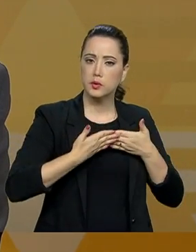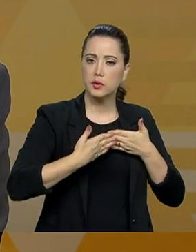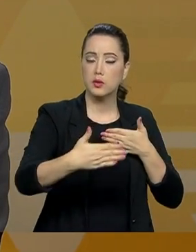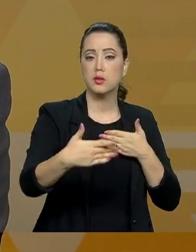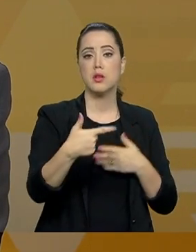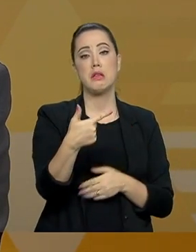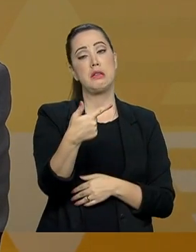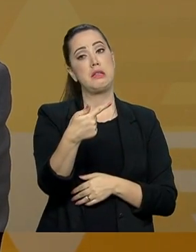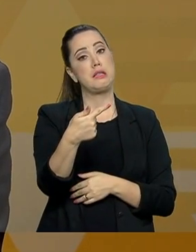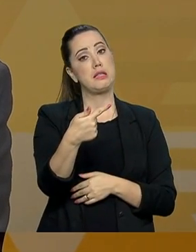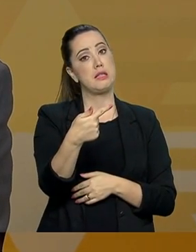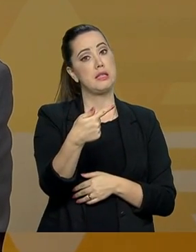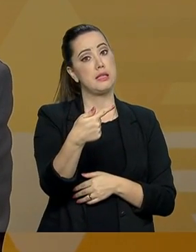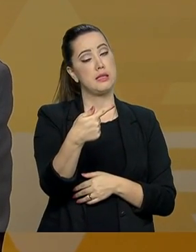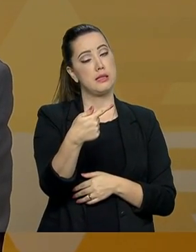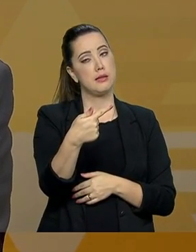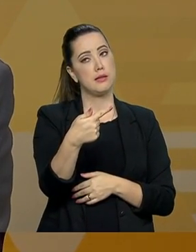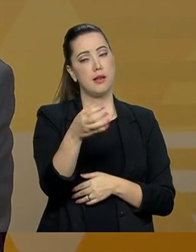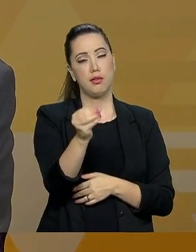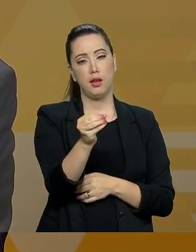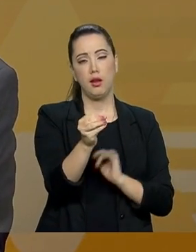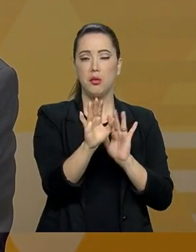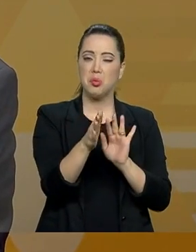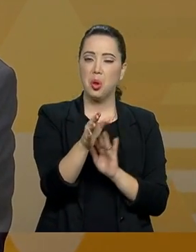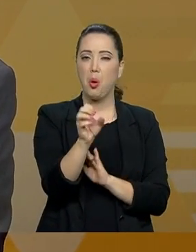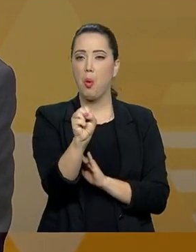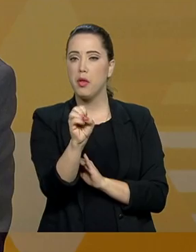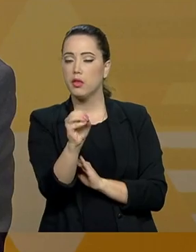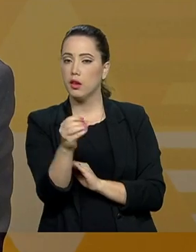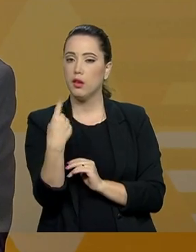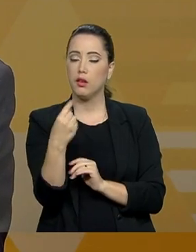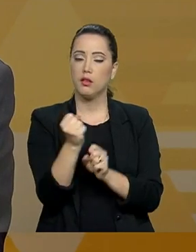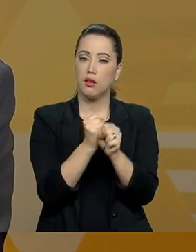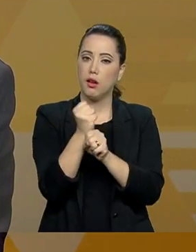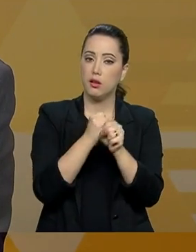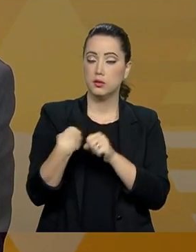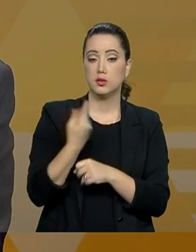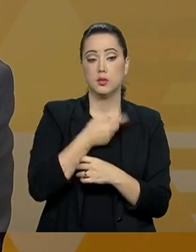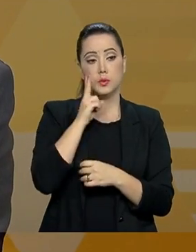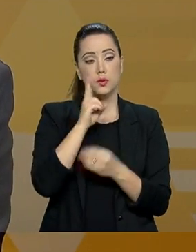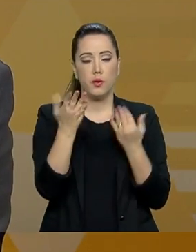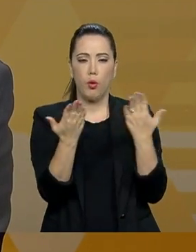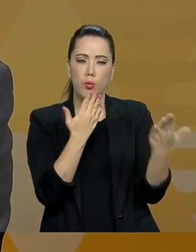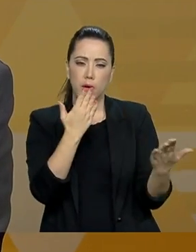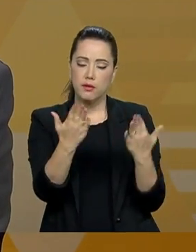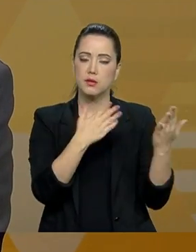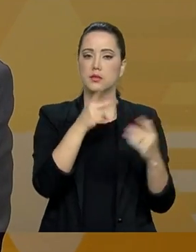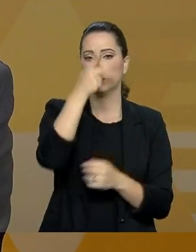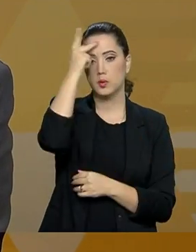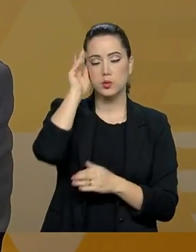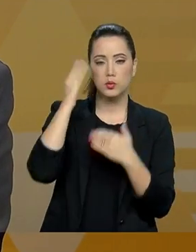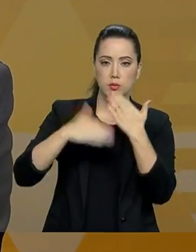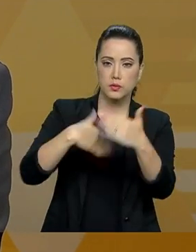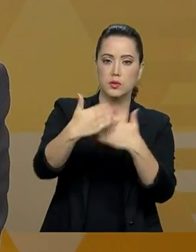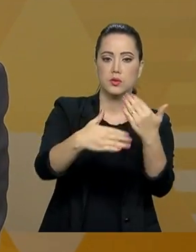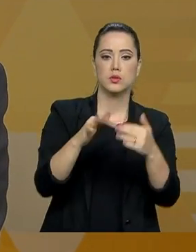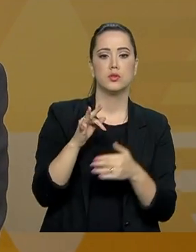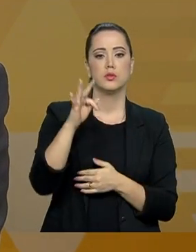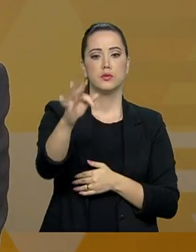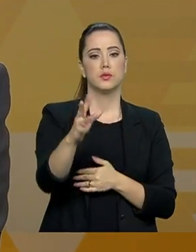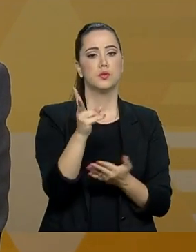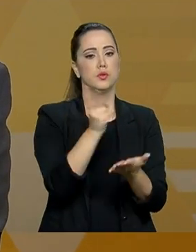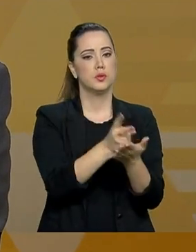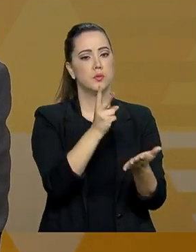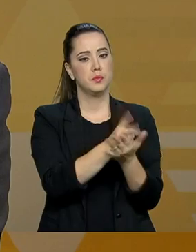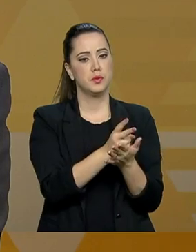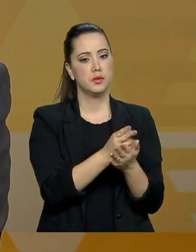70, 80 anos nós possamos administrar esse estoque que somos nós, as pessoas que vão continuar no regime de repartição e ao mesmo tempo